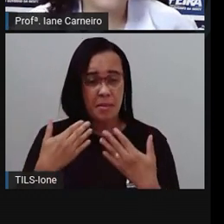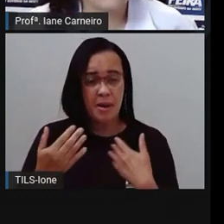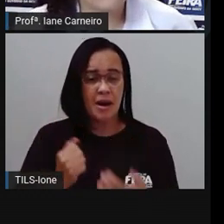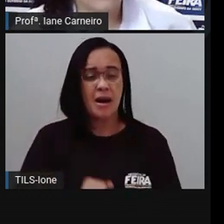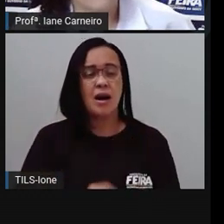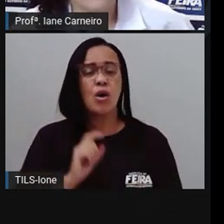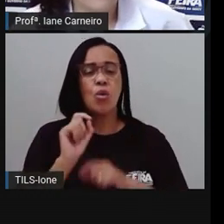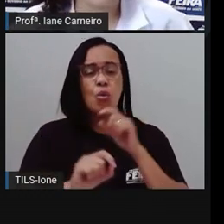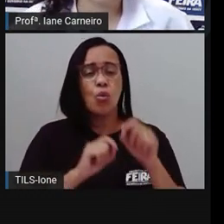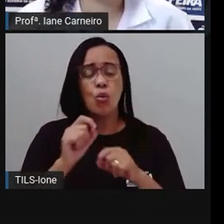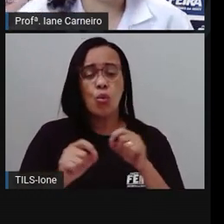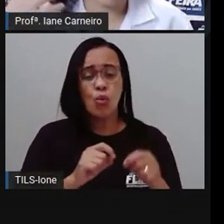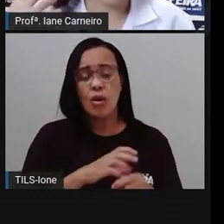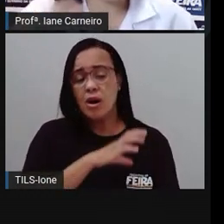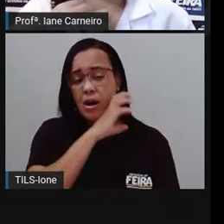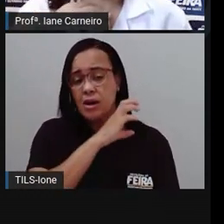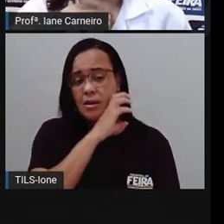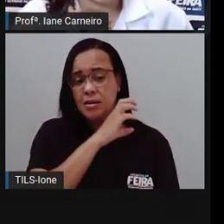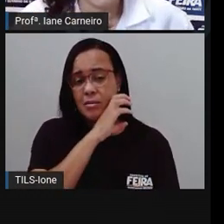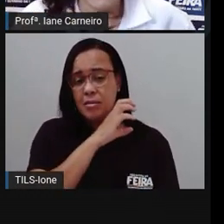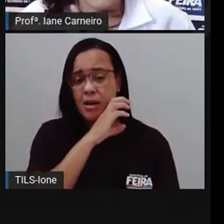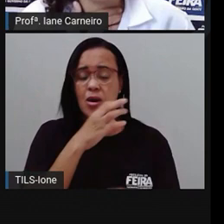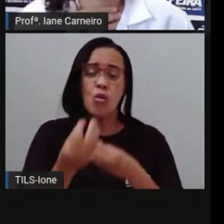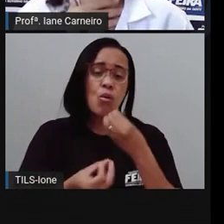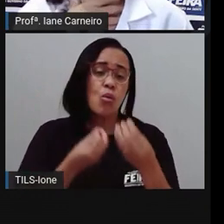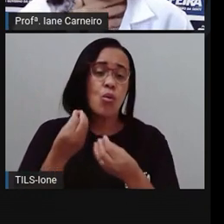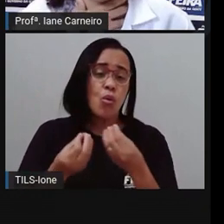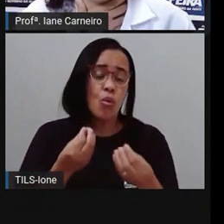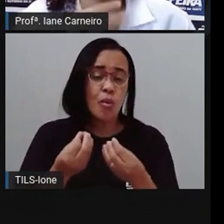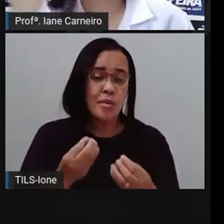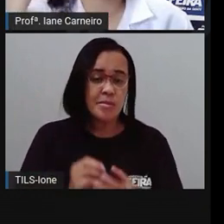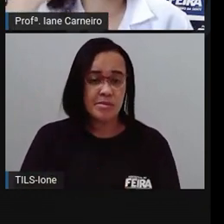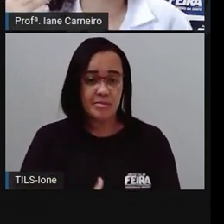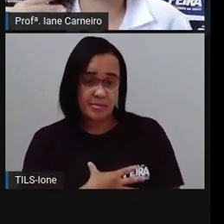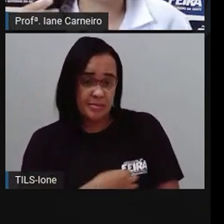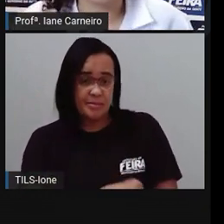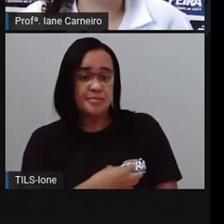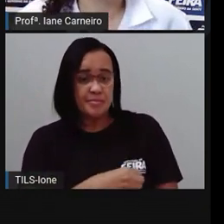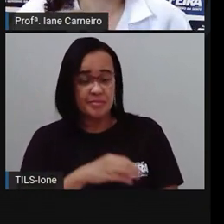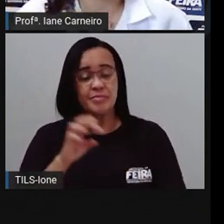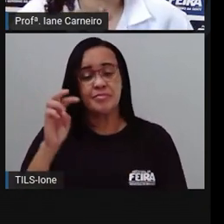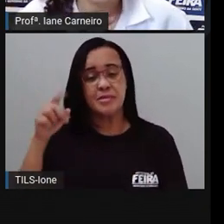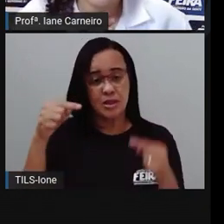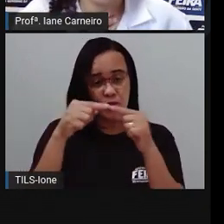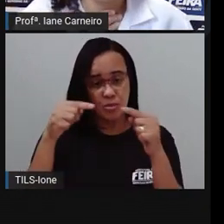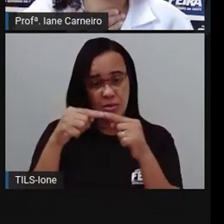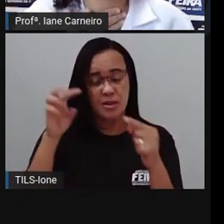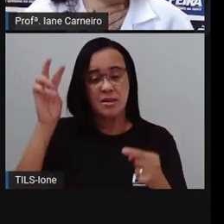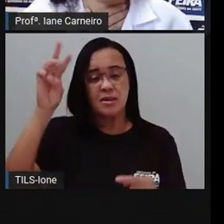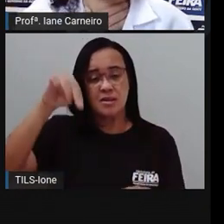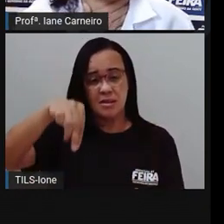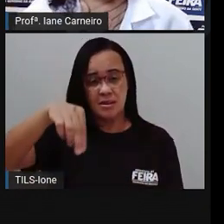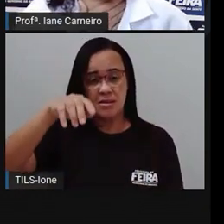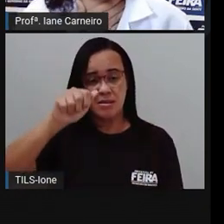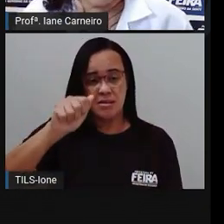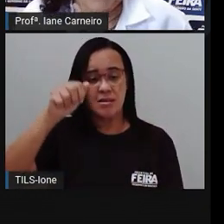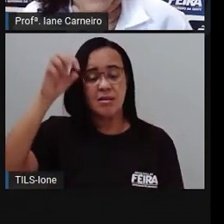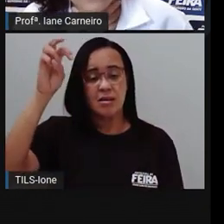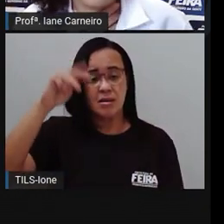mamífero, né, é um animal, assim como nós, né, nós somos, já falou na aula anterior, que os seres humanos são